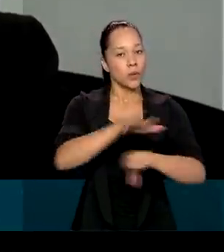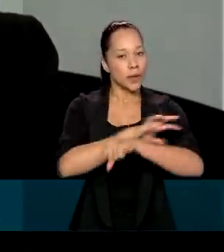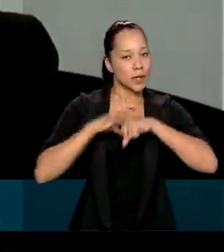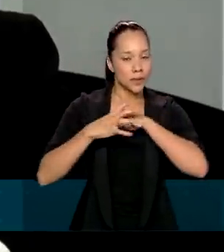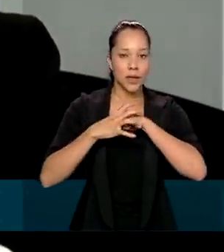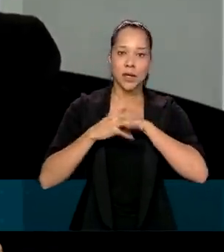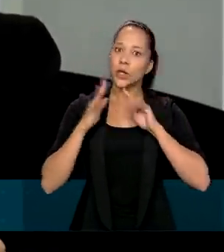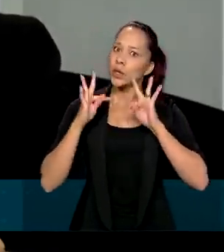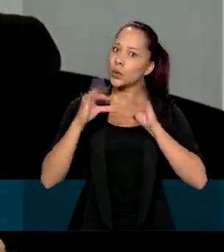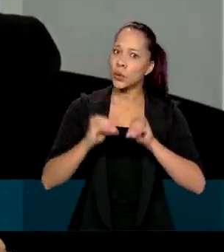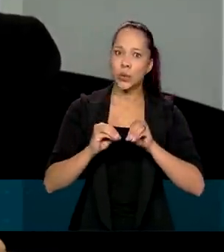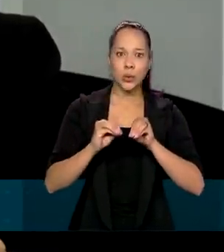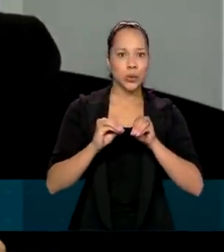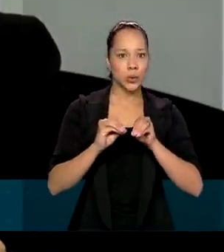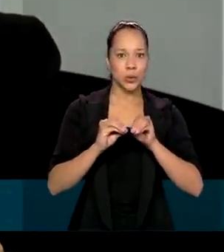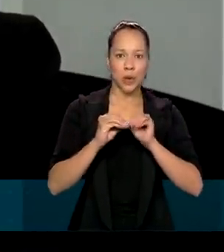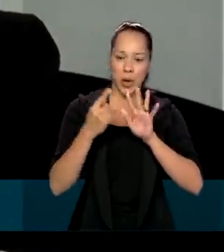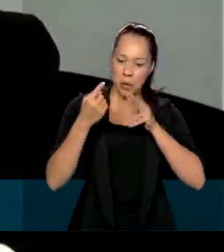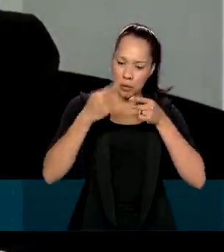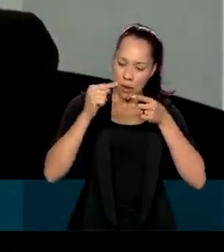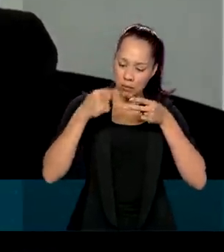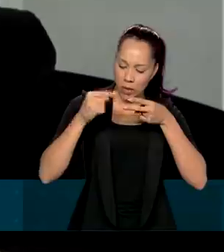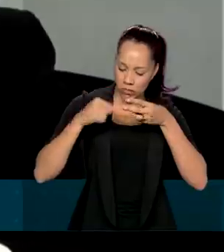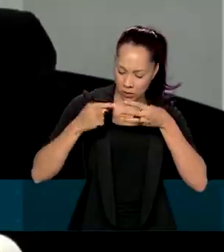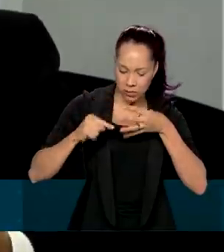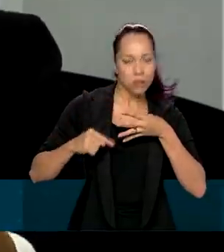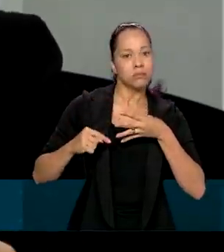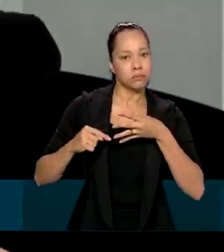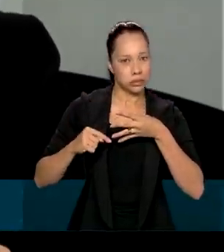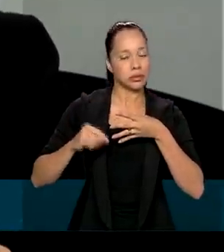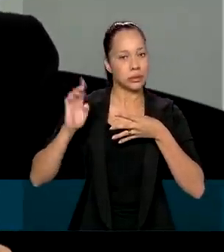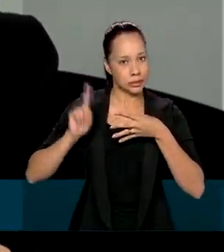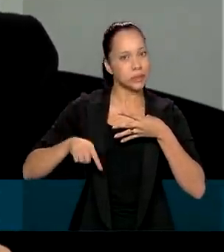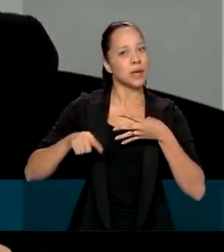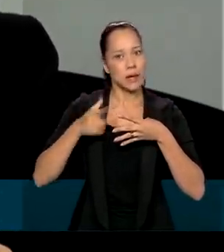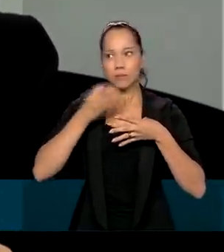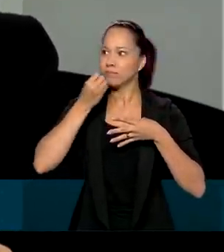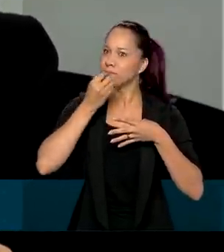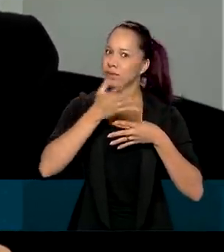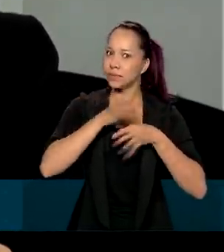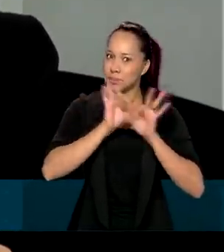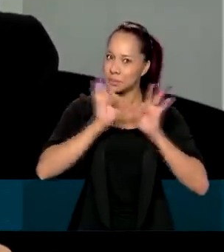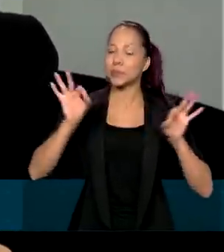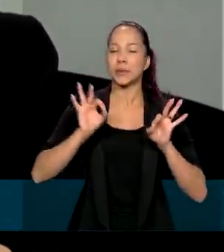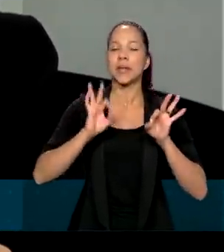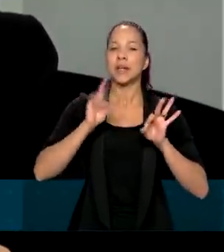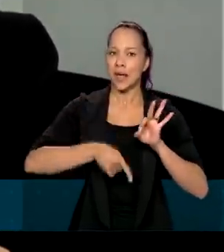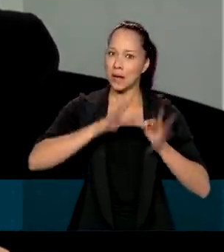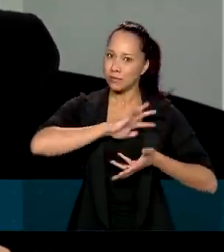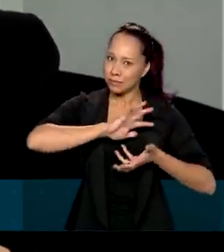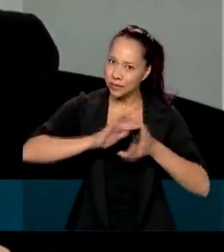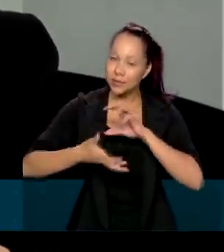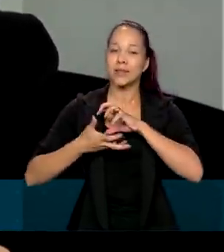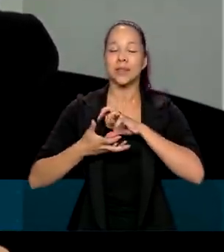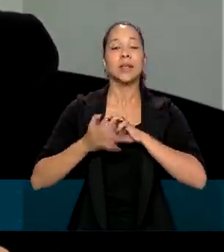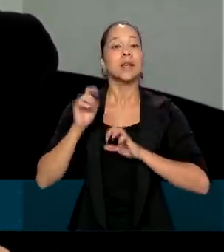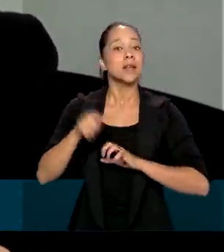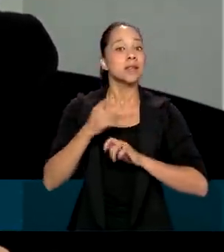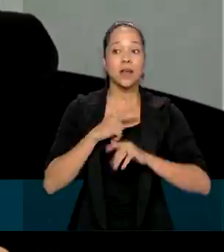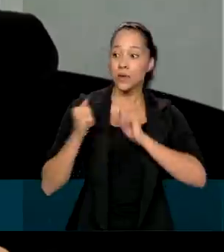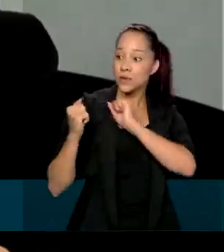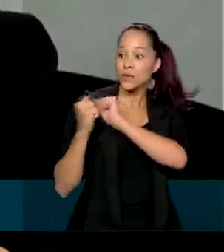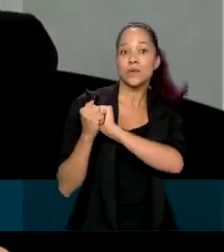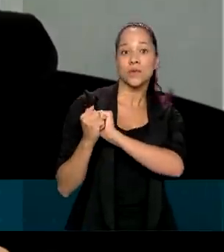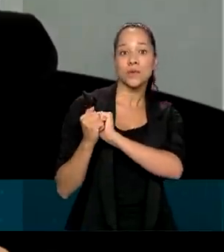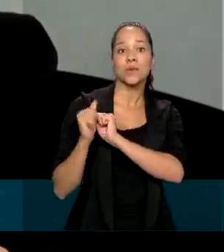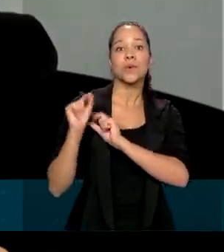tudo junto é uma grande virada. É uma grande virada. Isso é paralelo,